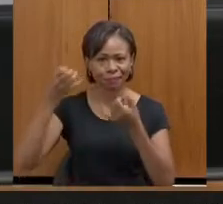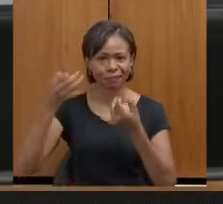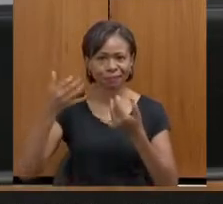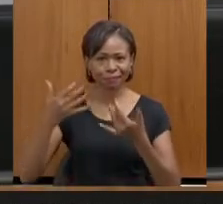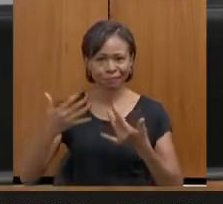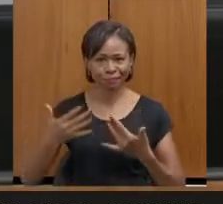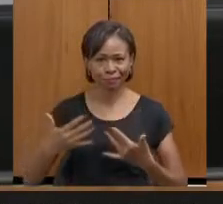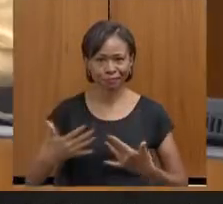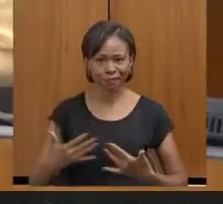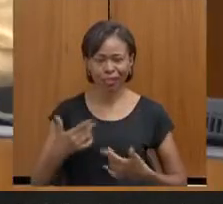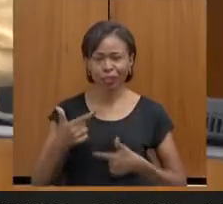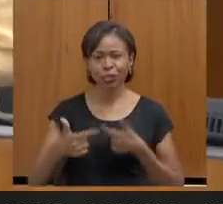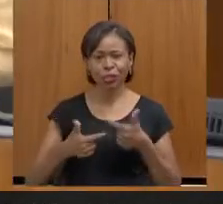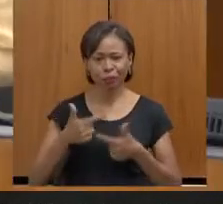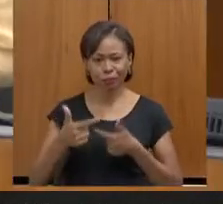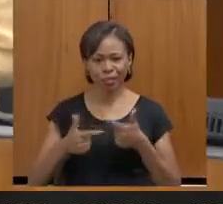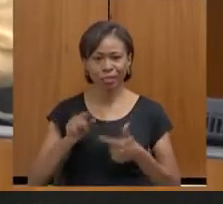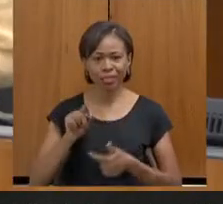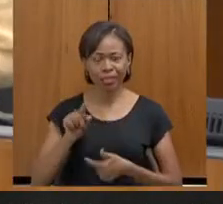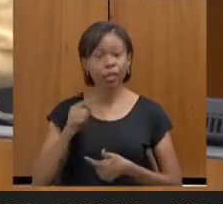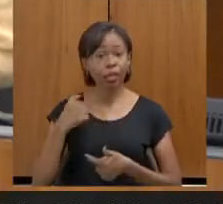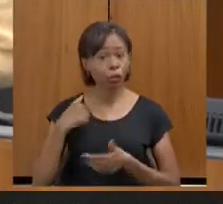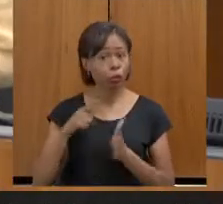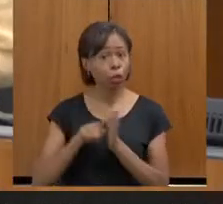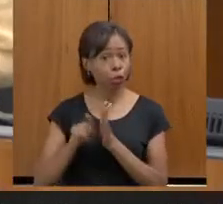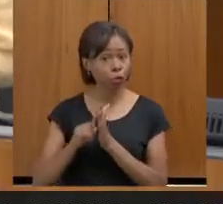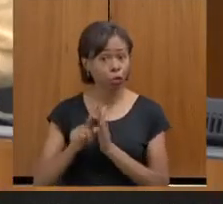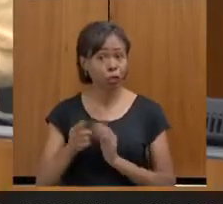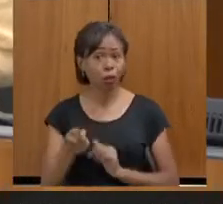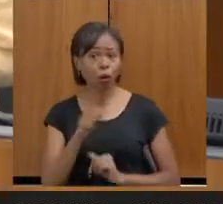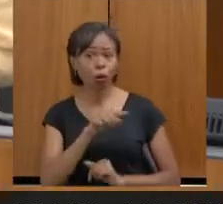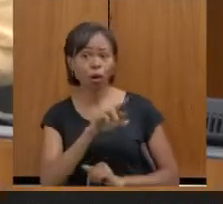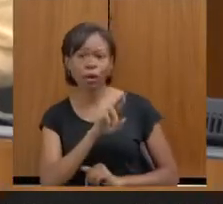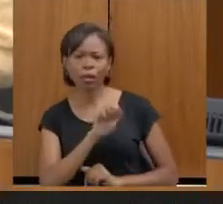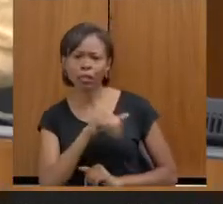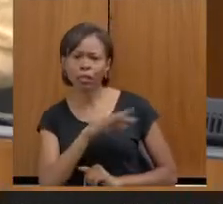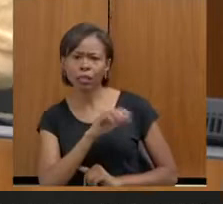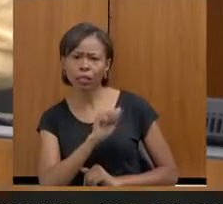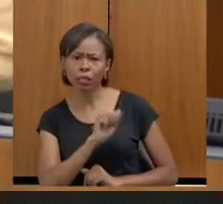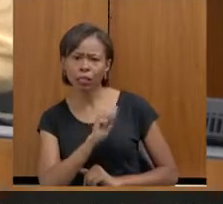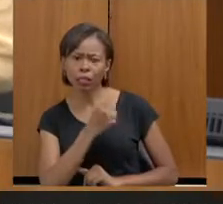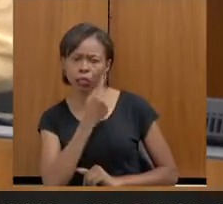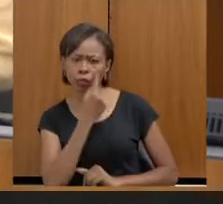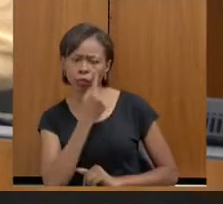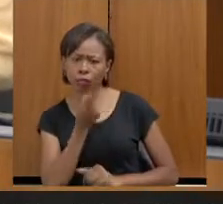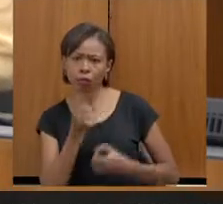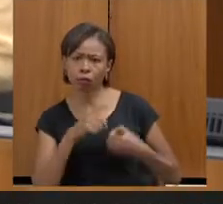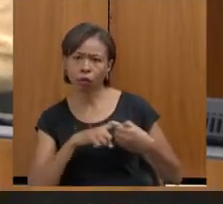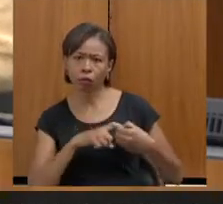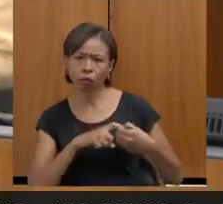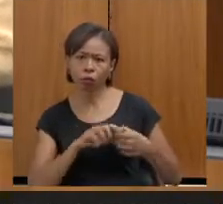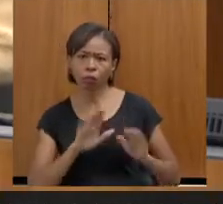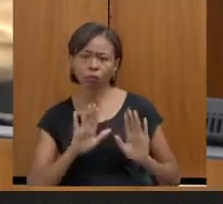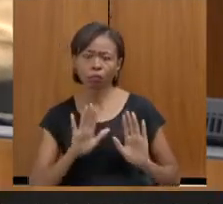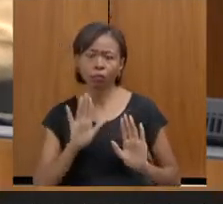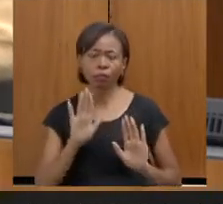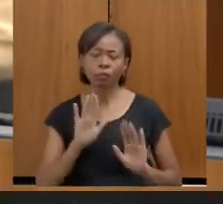que está realizado lá. Eu tenho mais perguntas para fazer para a Renata. Deixa eu ver, só um minutinho. Renata.